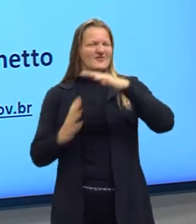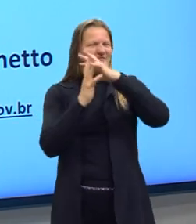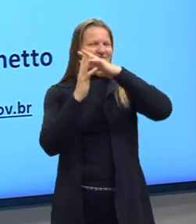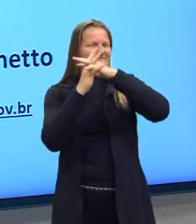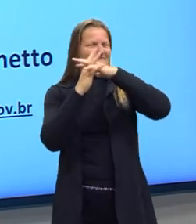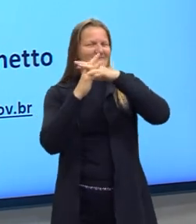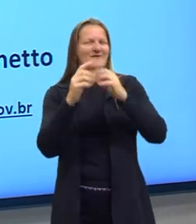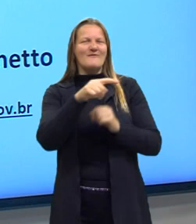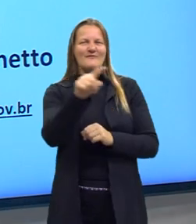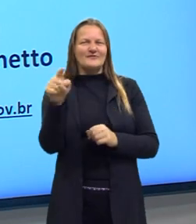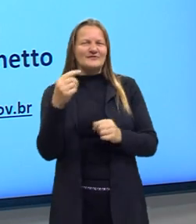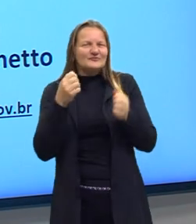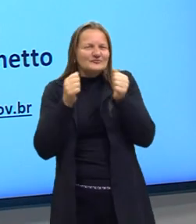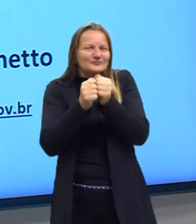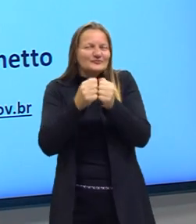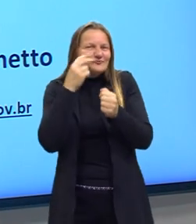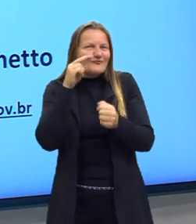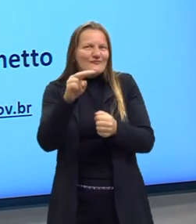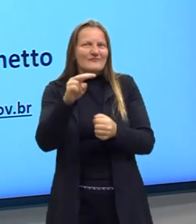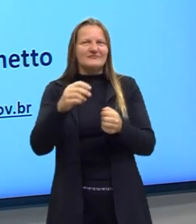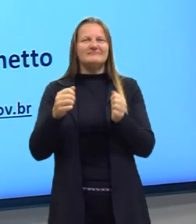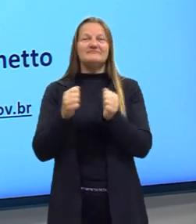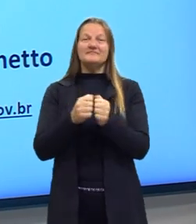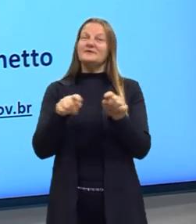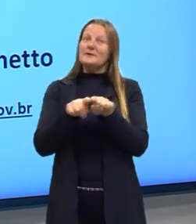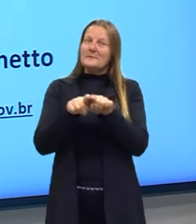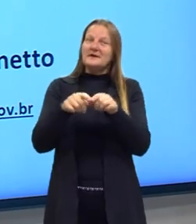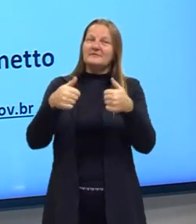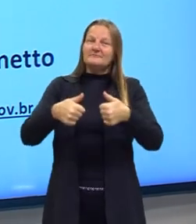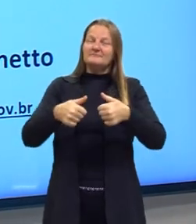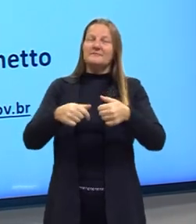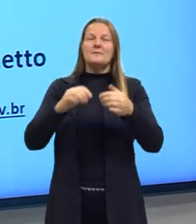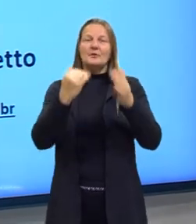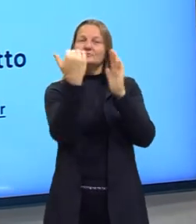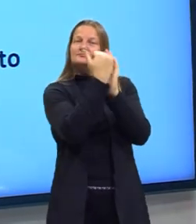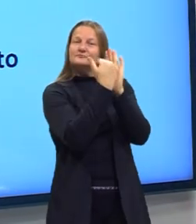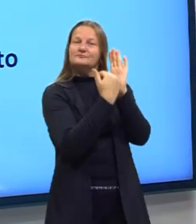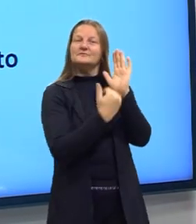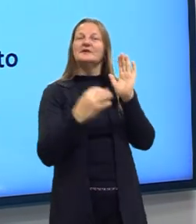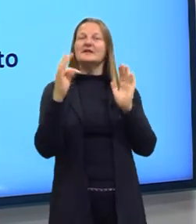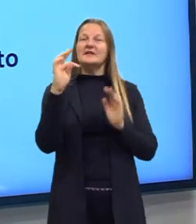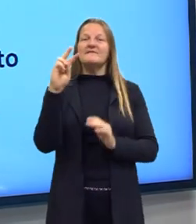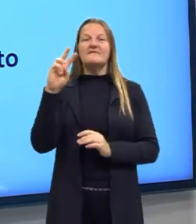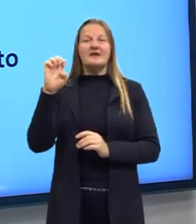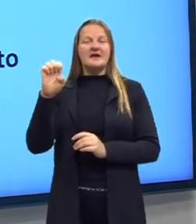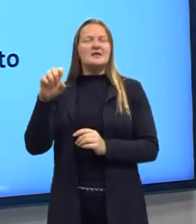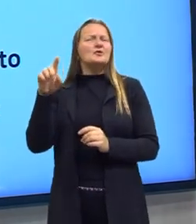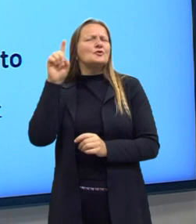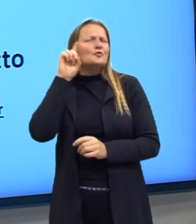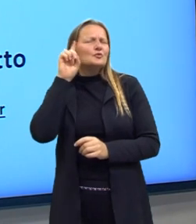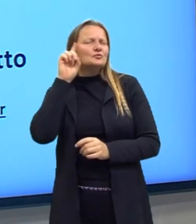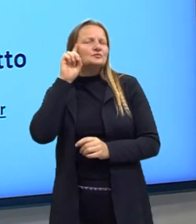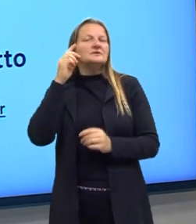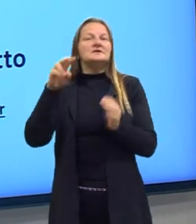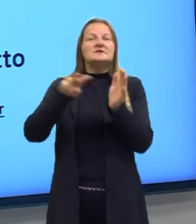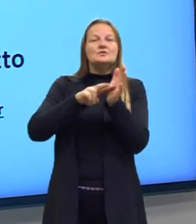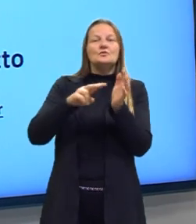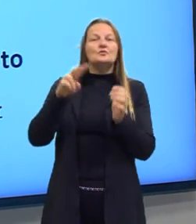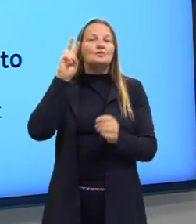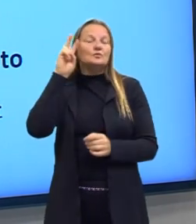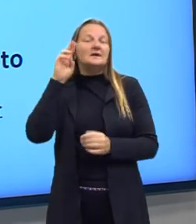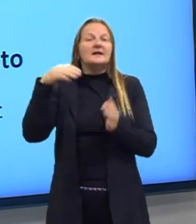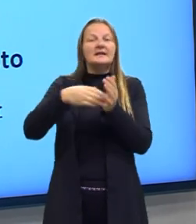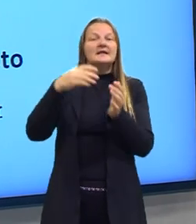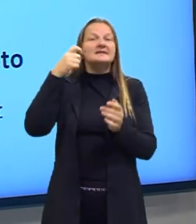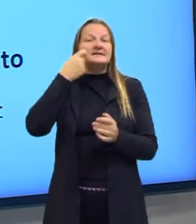assistir e acompanhar, além de você acompanhar aqui na grade de programação da TVE, de segunda a sexta, das 14h às